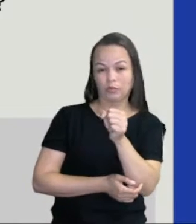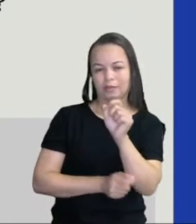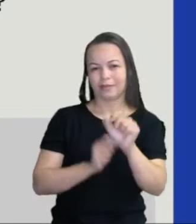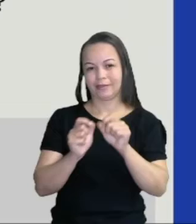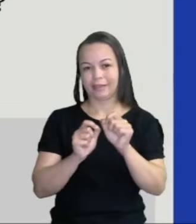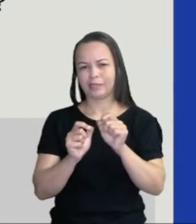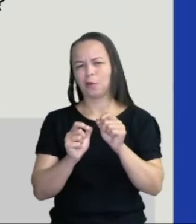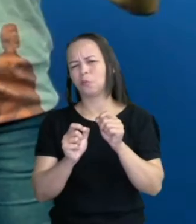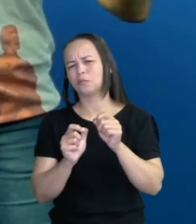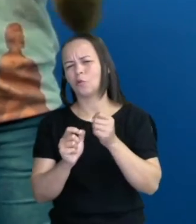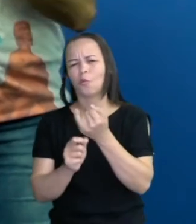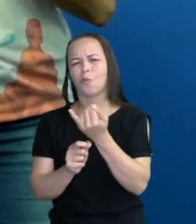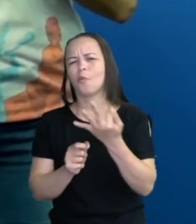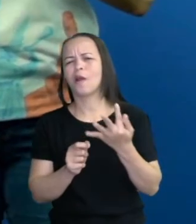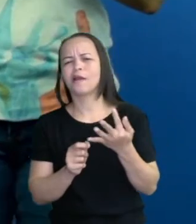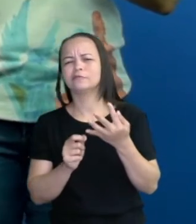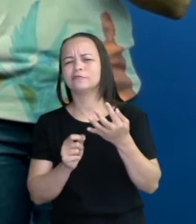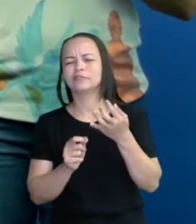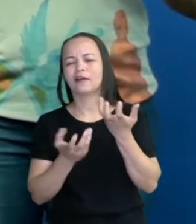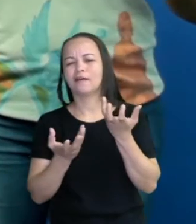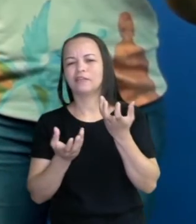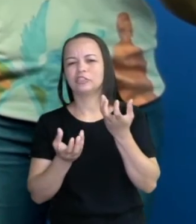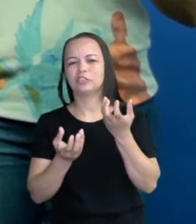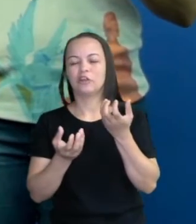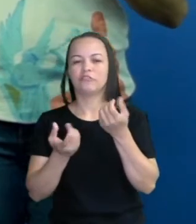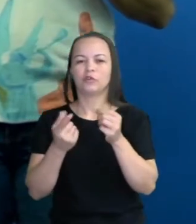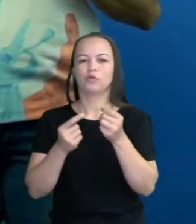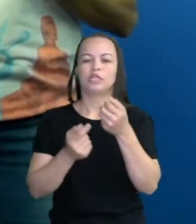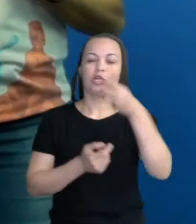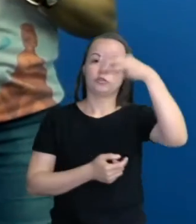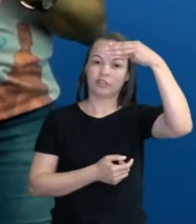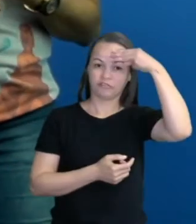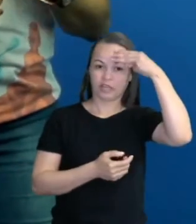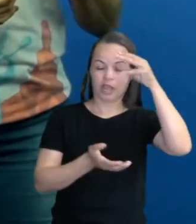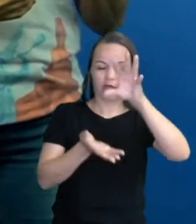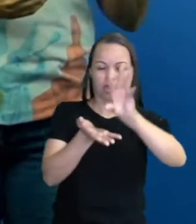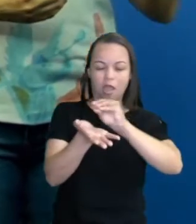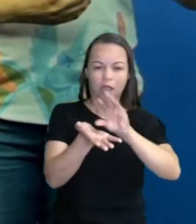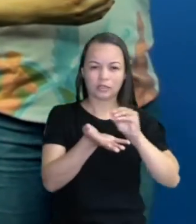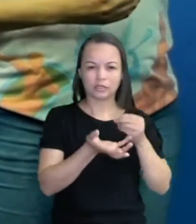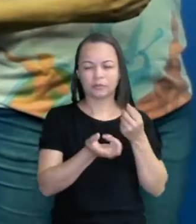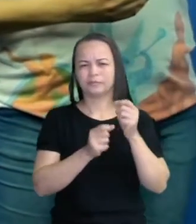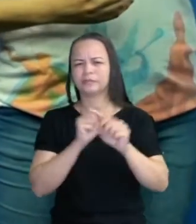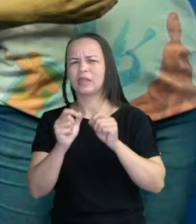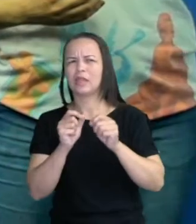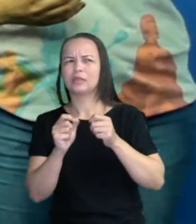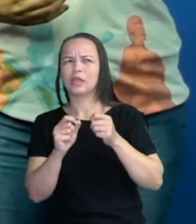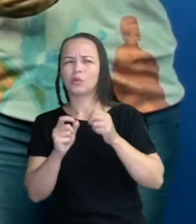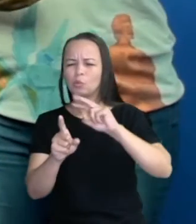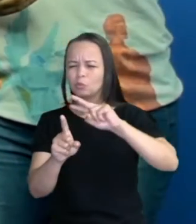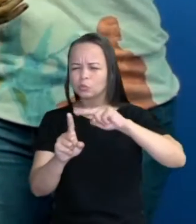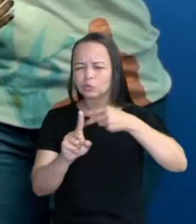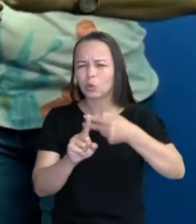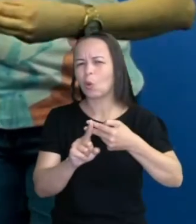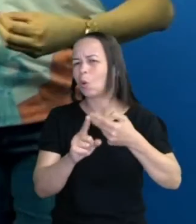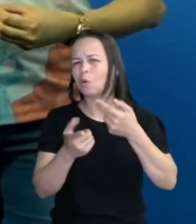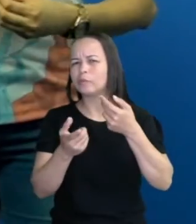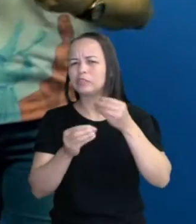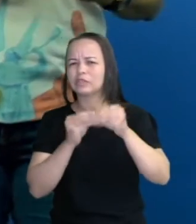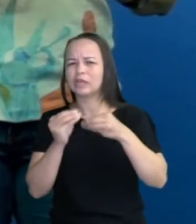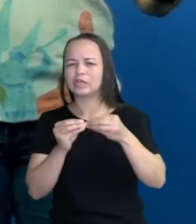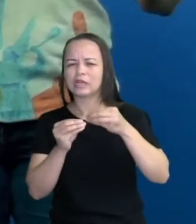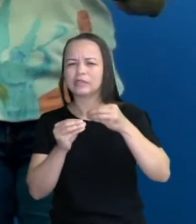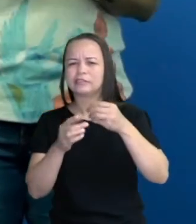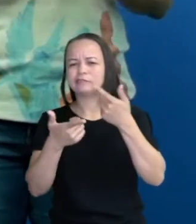Eita, professora, quanta informação! Vem aí a ideia de dobro, vem aí a ideia de distribuir, de dividir,